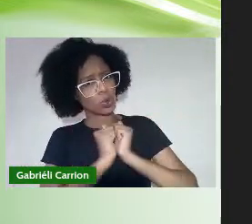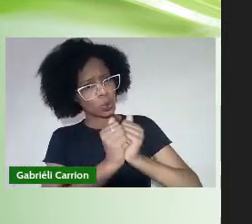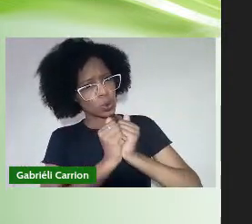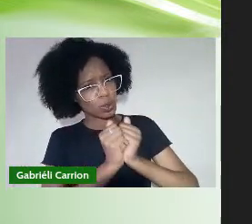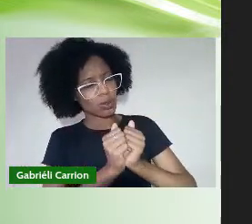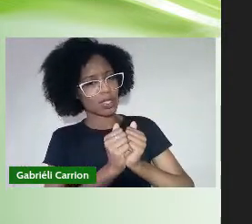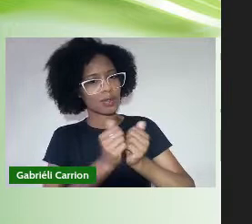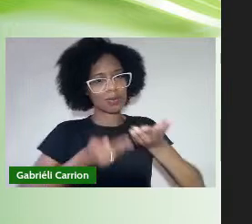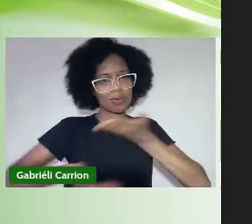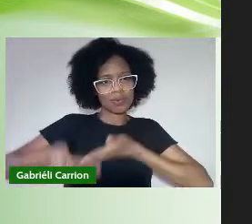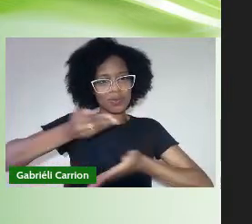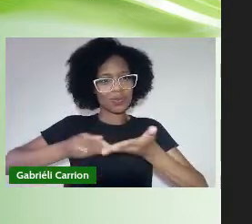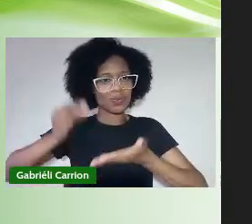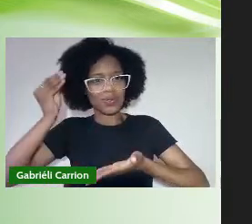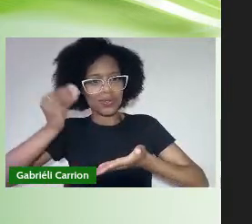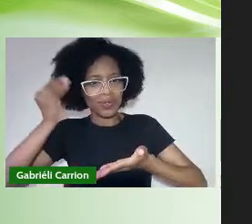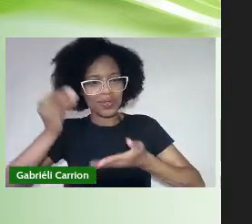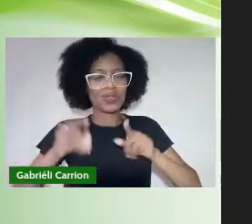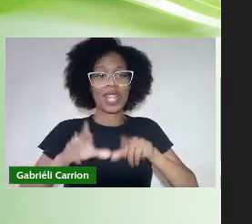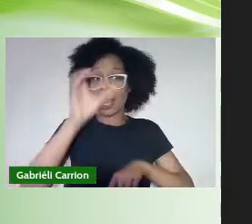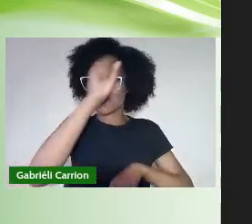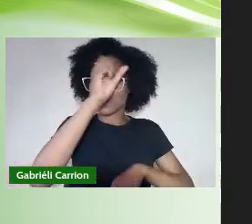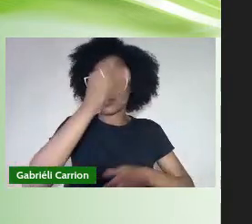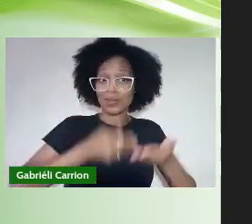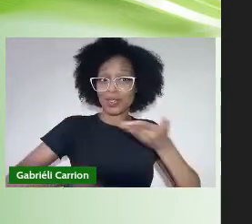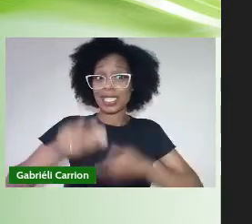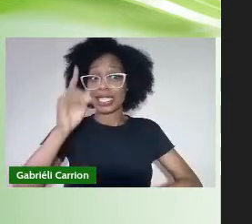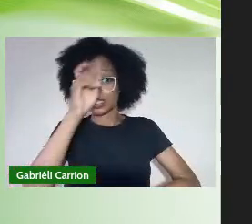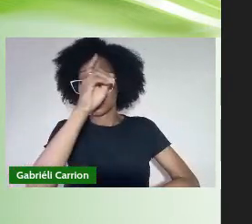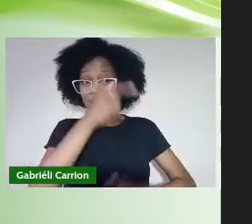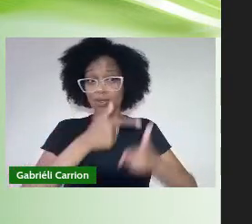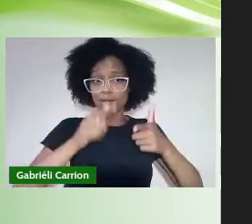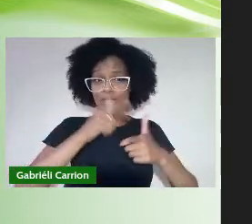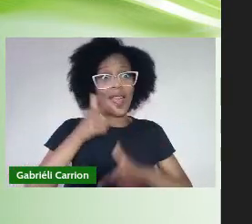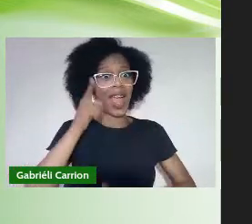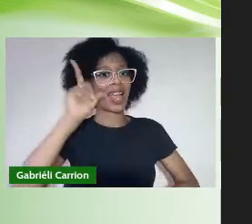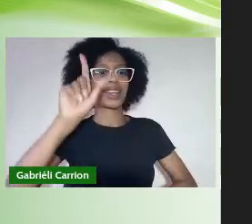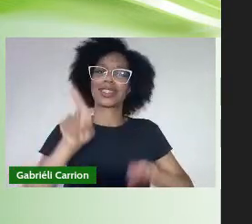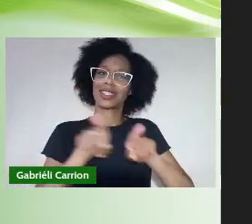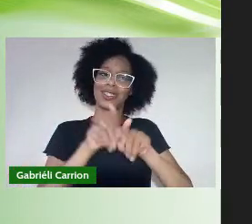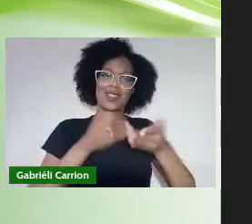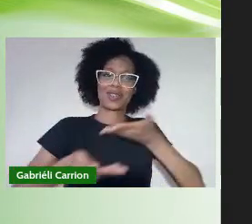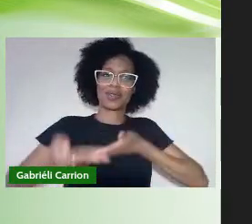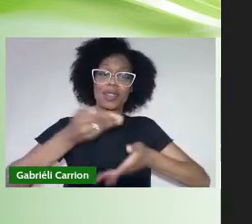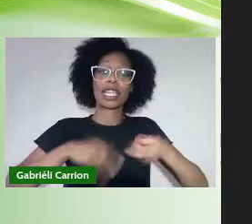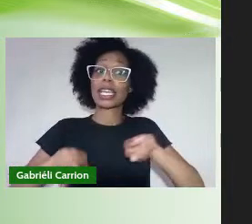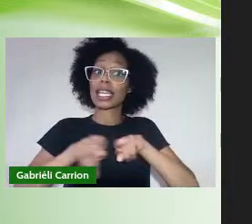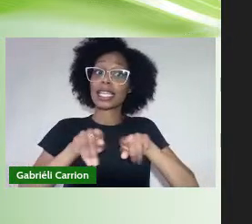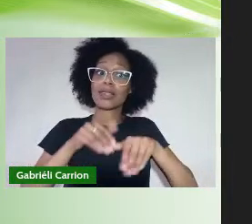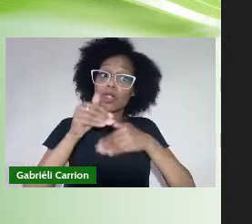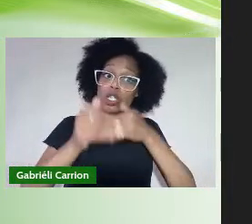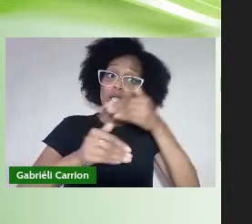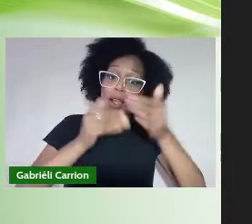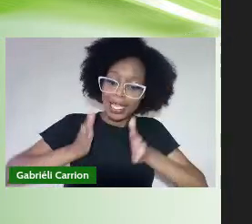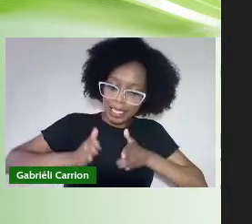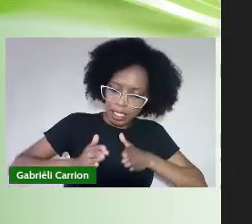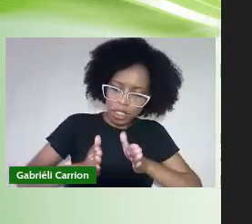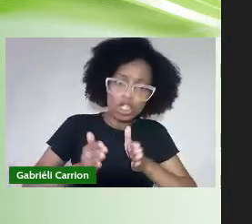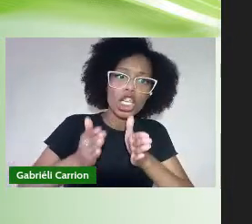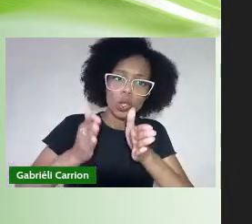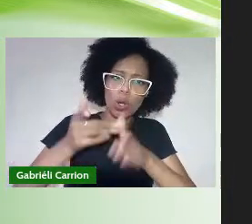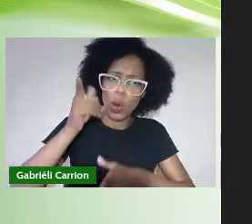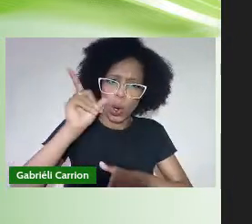Aprendizados Desafios E conquistas Construíram Suas trajetórias Na universidade